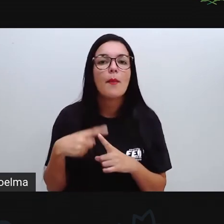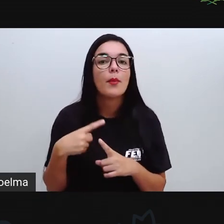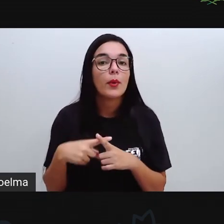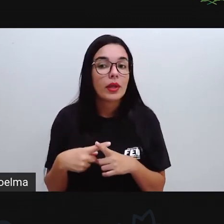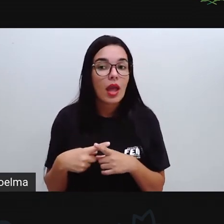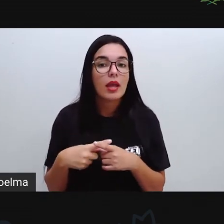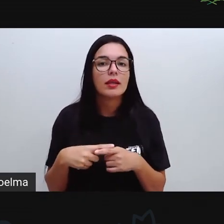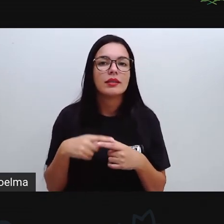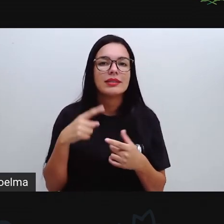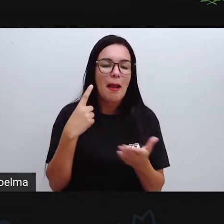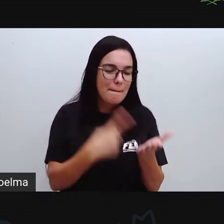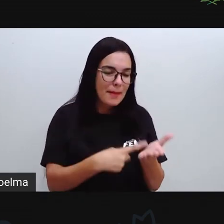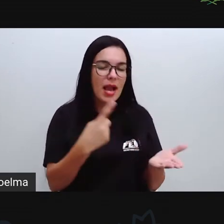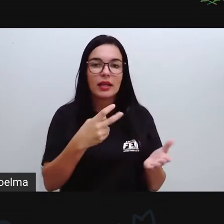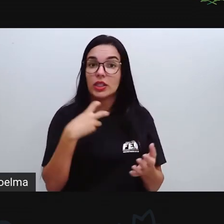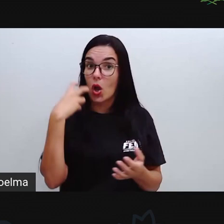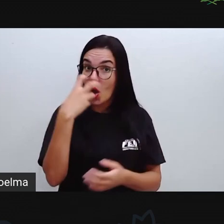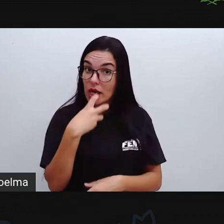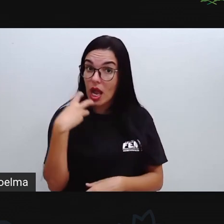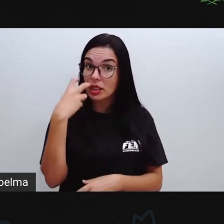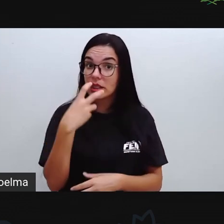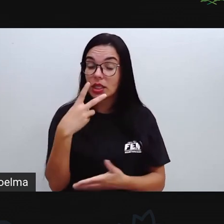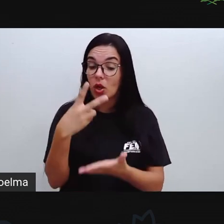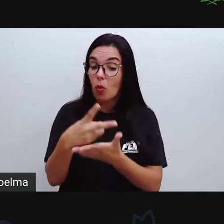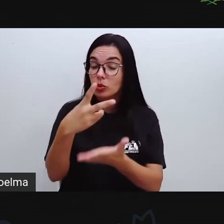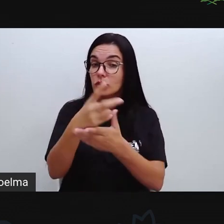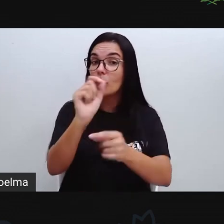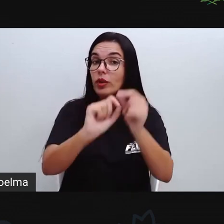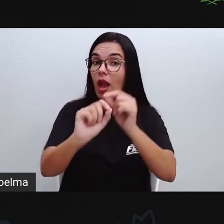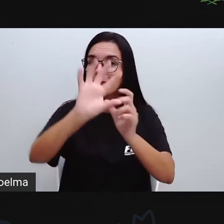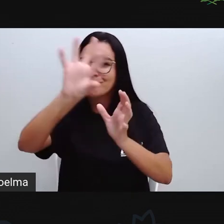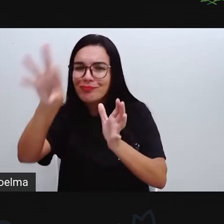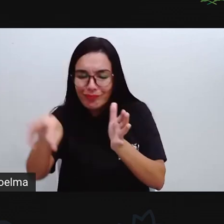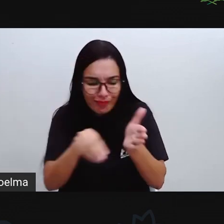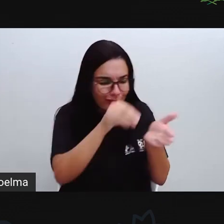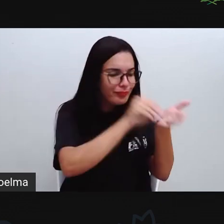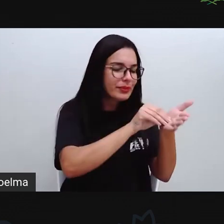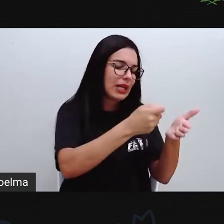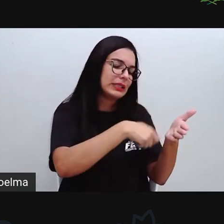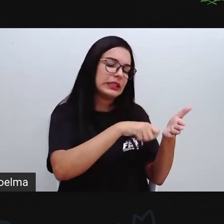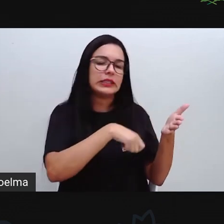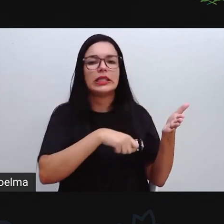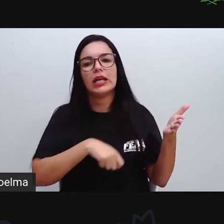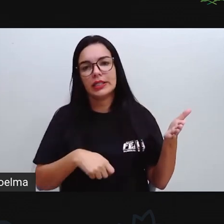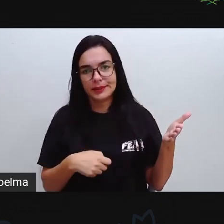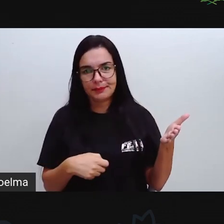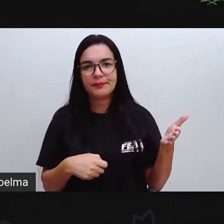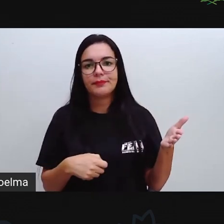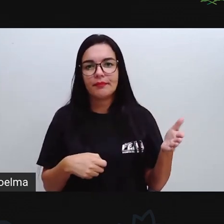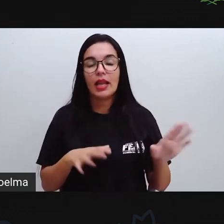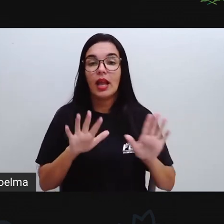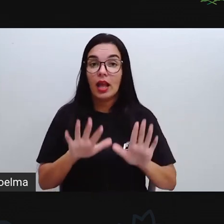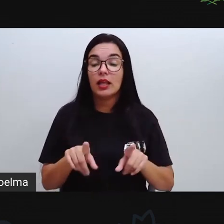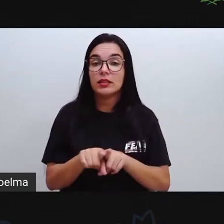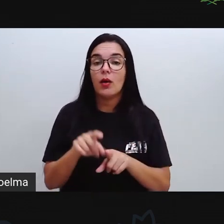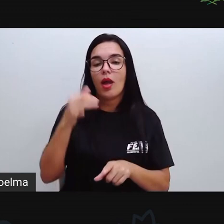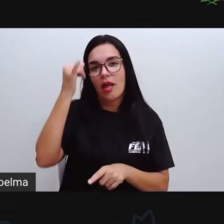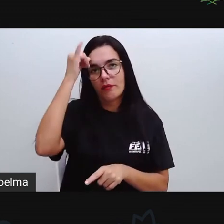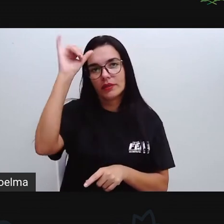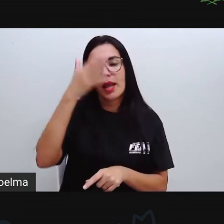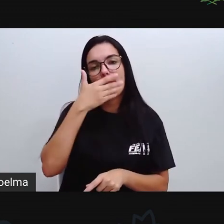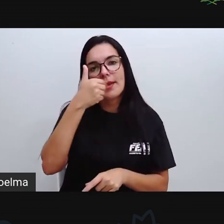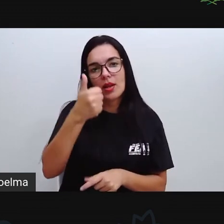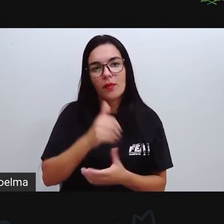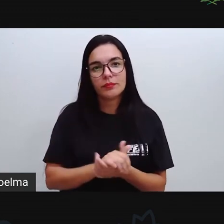essas marcas da oralidade, elas passem a ser utilizadas no texto de vocês, certo? Então, evitem essas marcas.